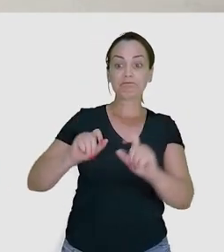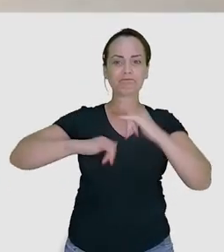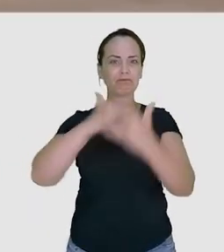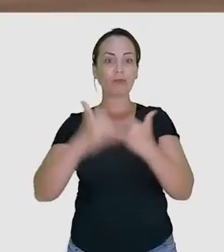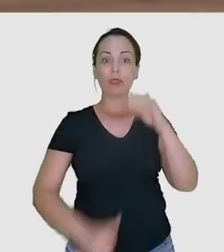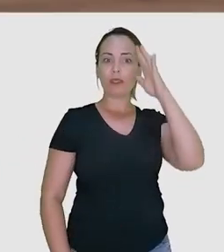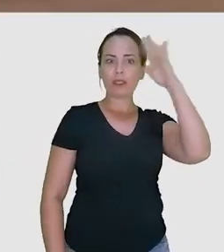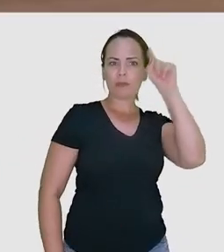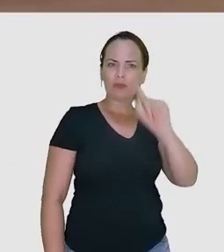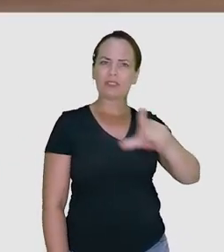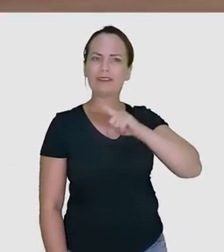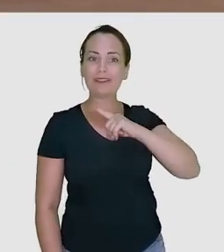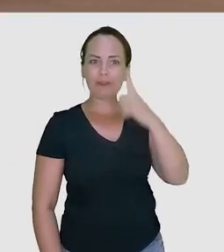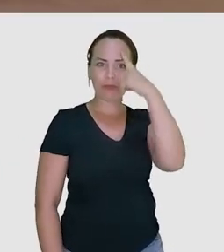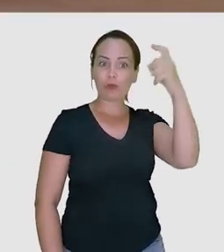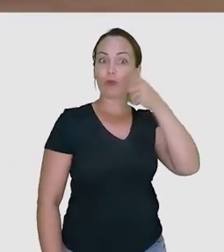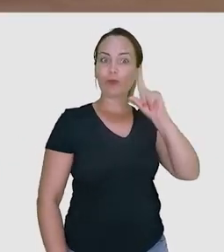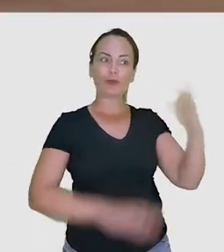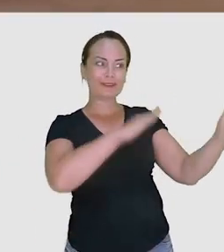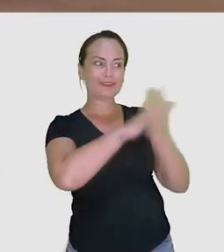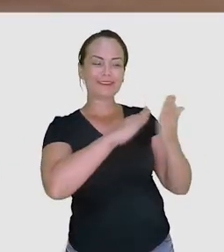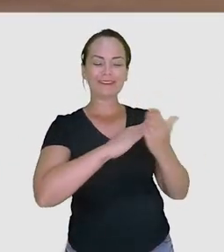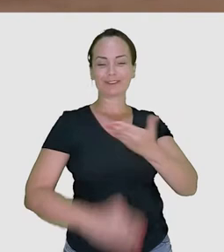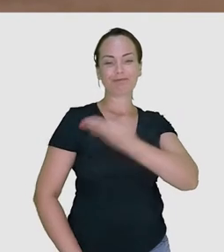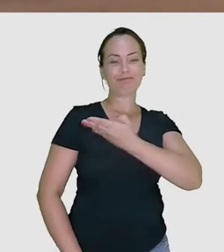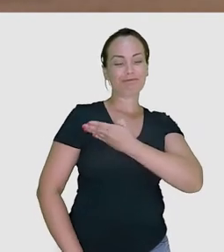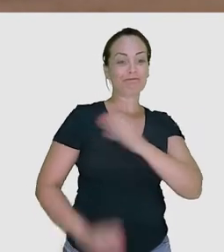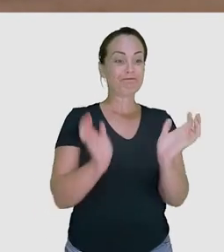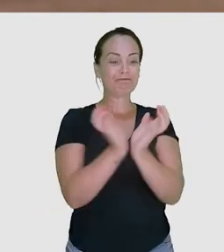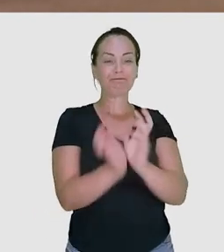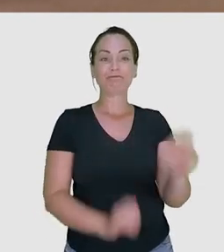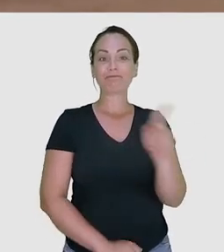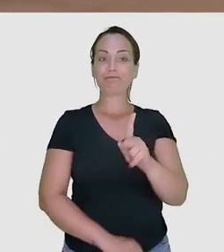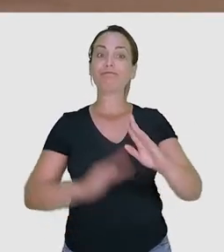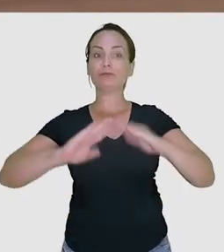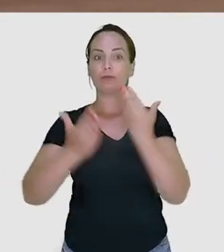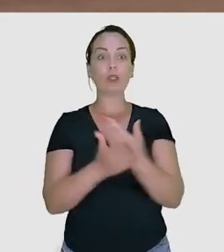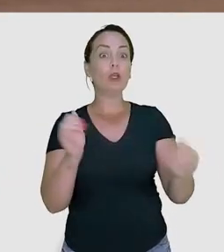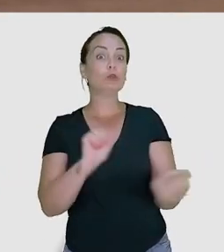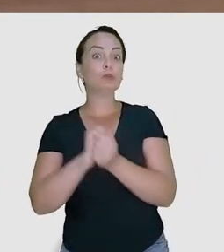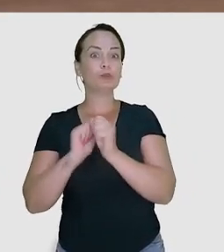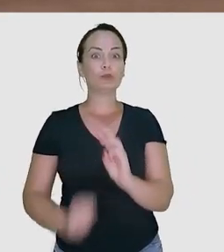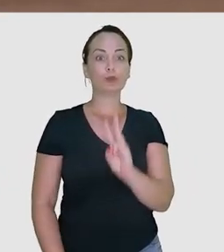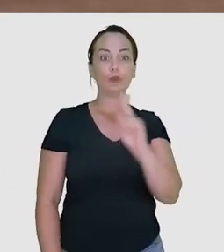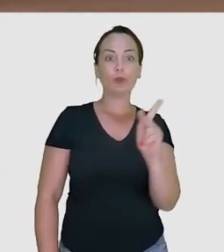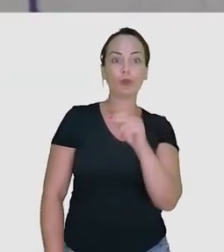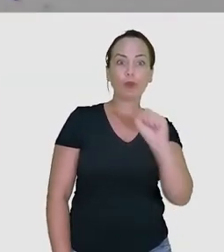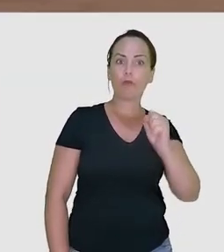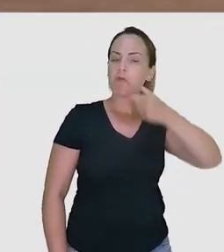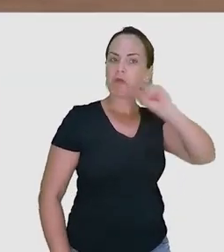animados e incluídos como personagens nos jogos. Imagina você ter uma ideia e conseguir, com a ajuda de colegas, de grupo,